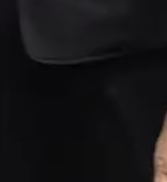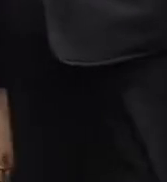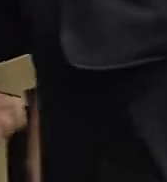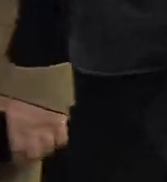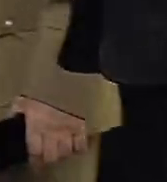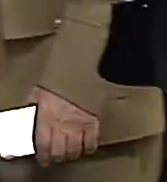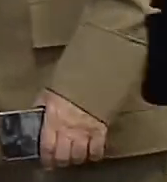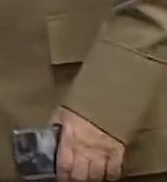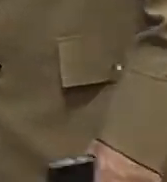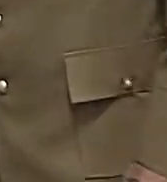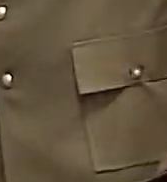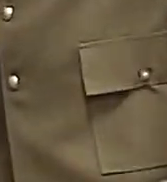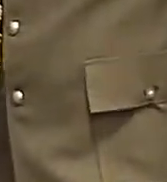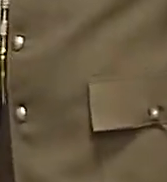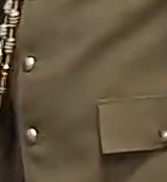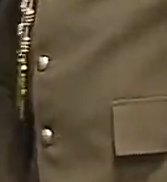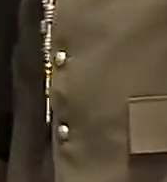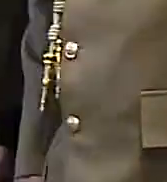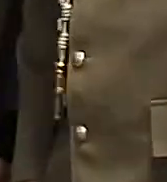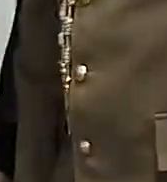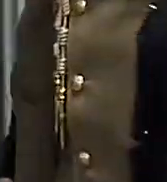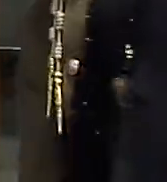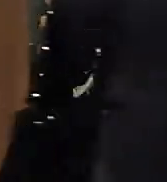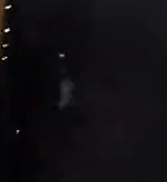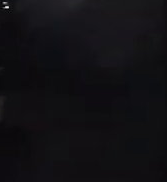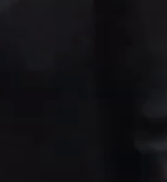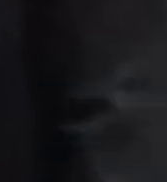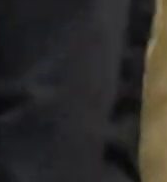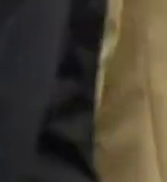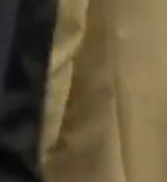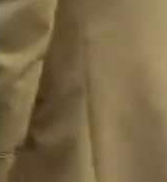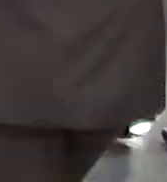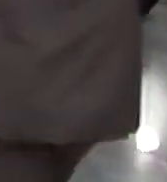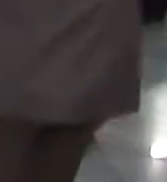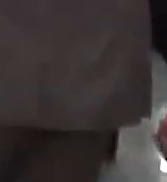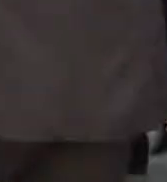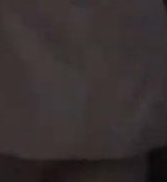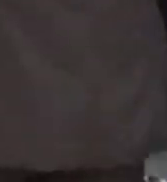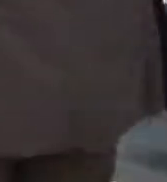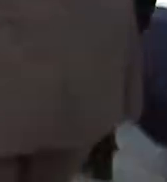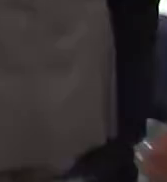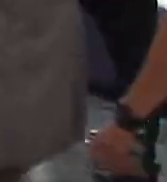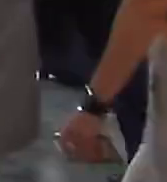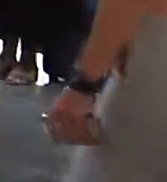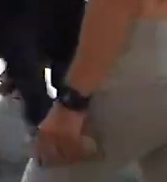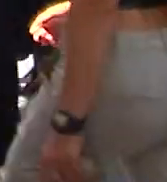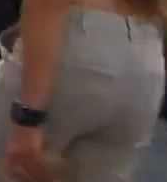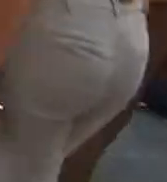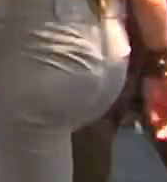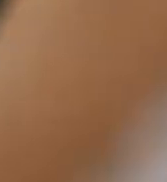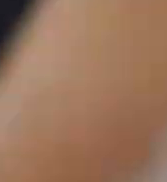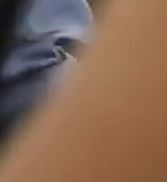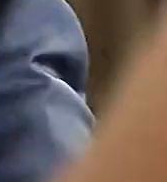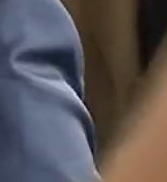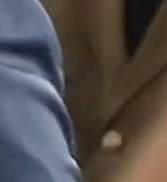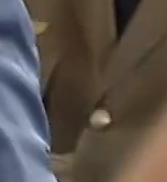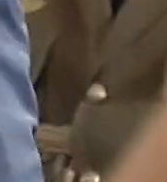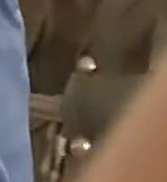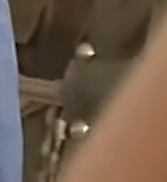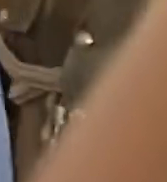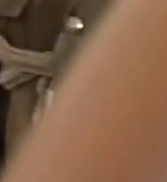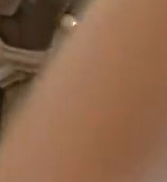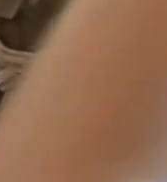O governador Carlos Moisés da Silva chegou ao Palácio Barriga Verde por volta das 3 horas da tarde e foi